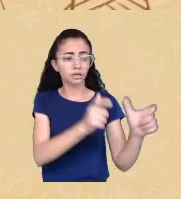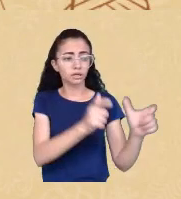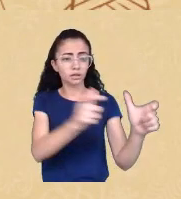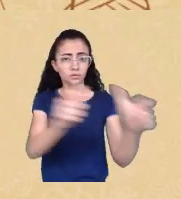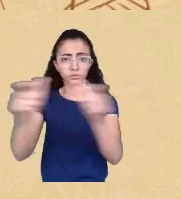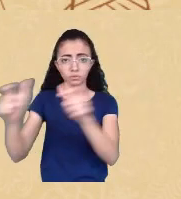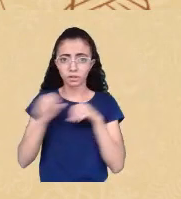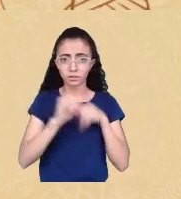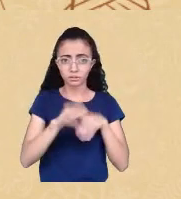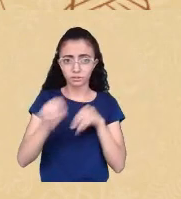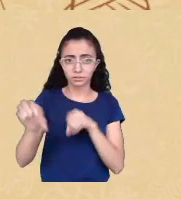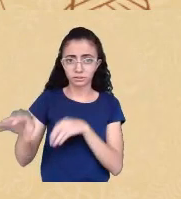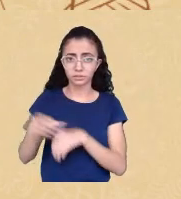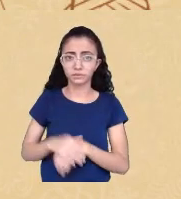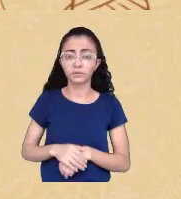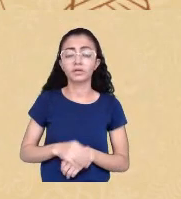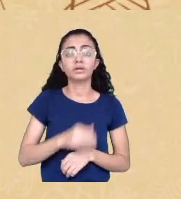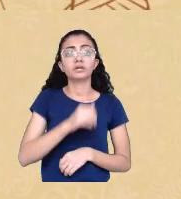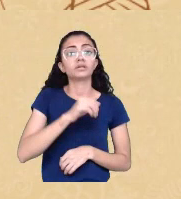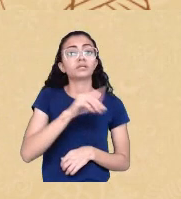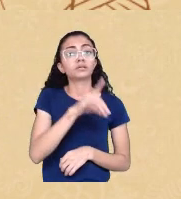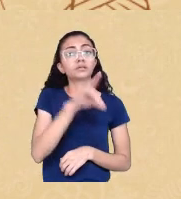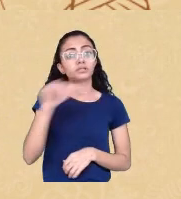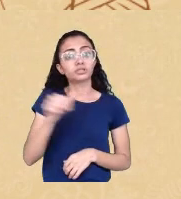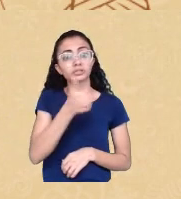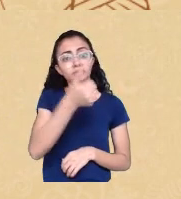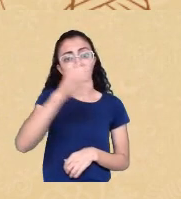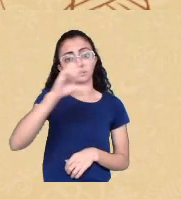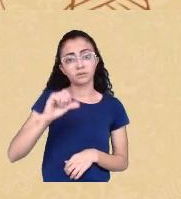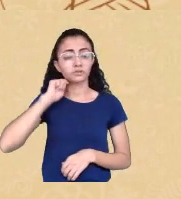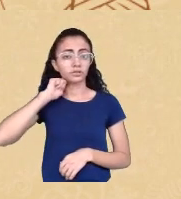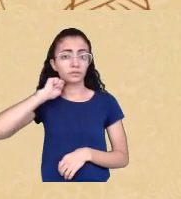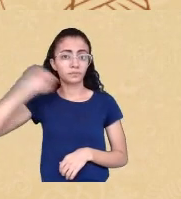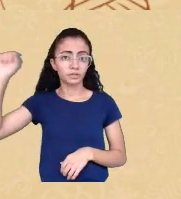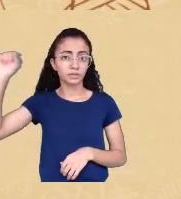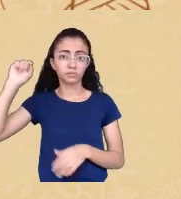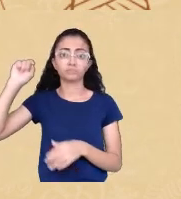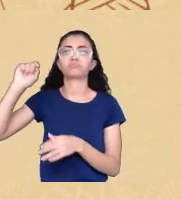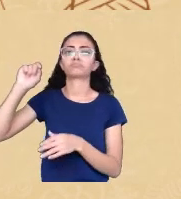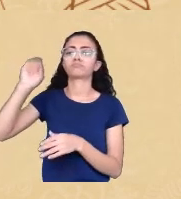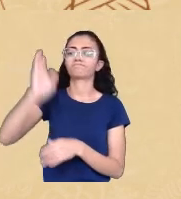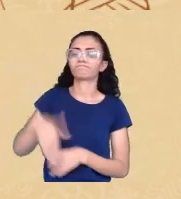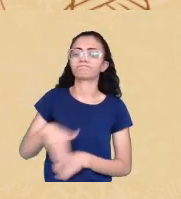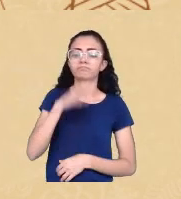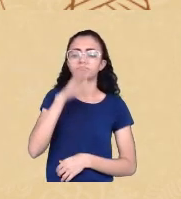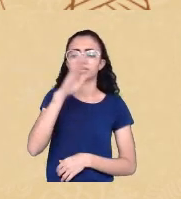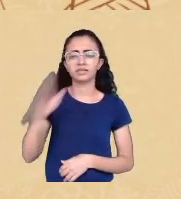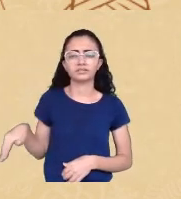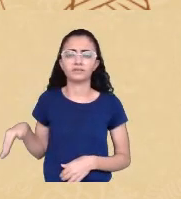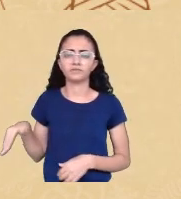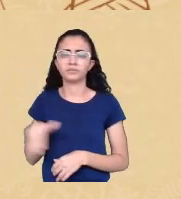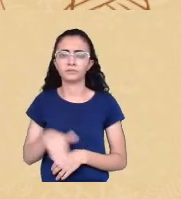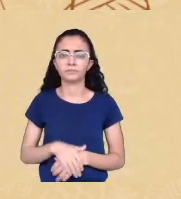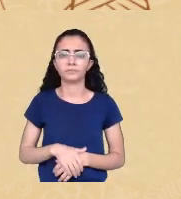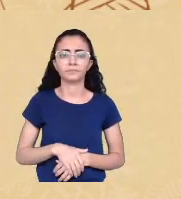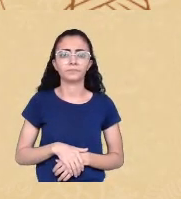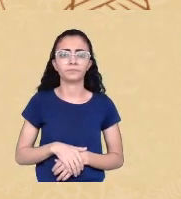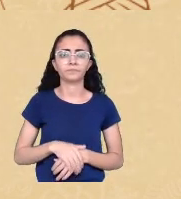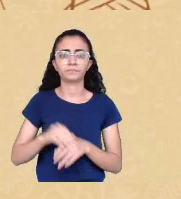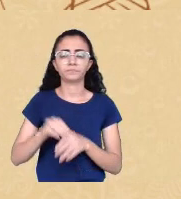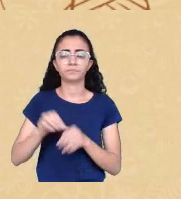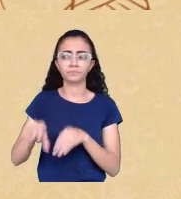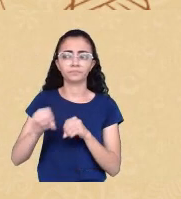seja extinto do calendário escolar que todos os dias possamos celebrar a nossa